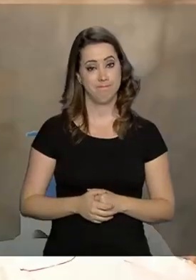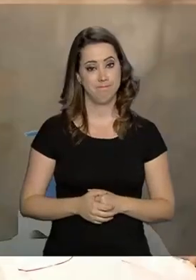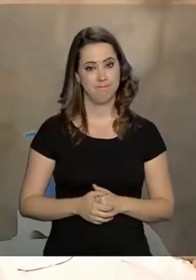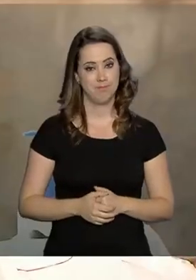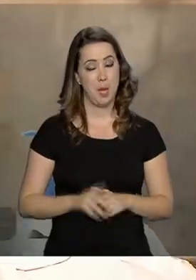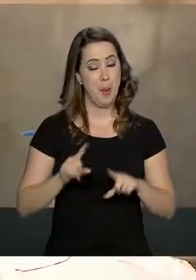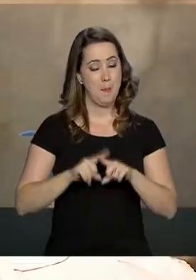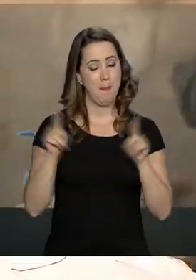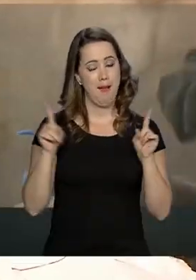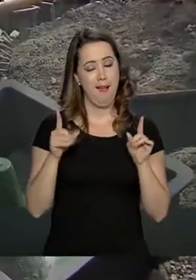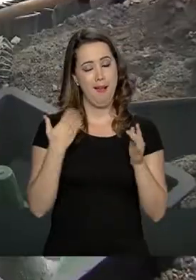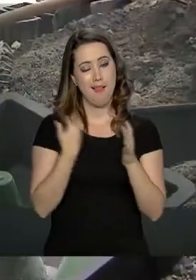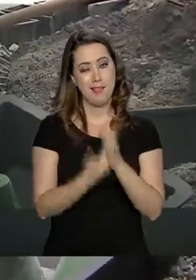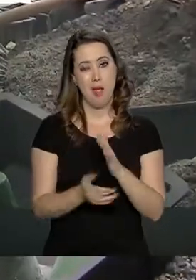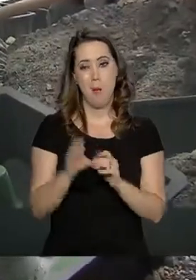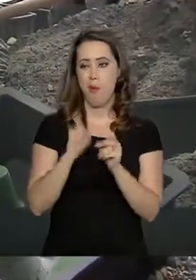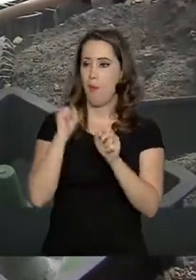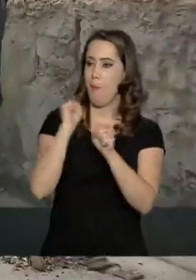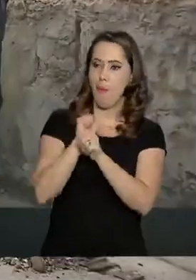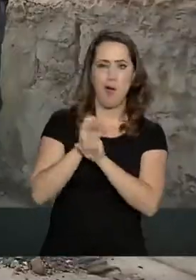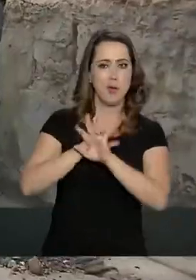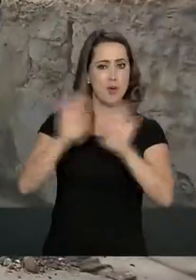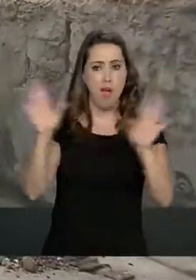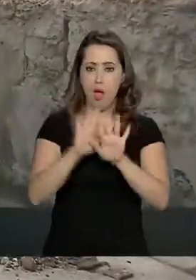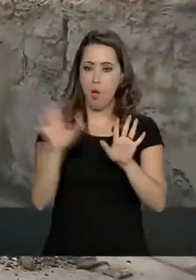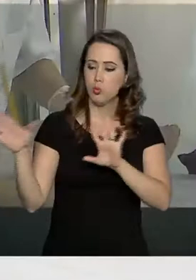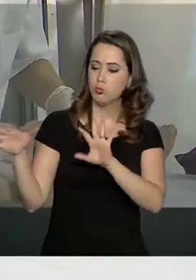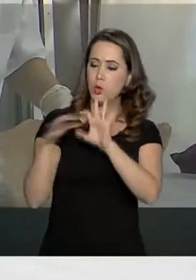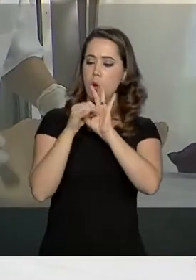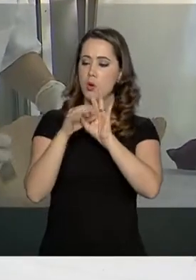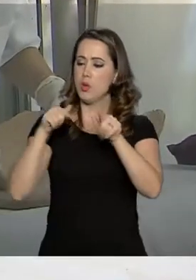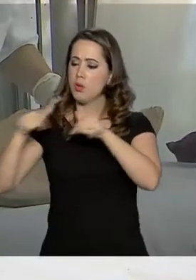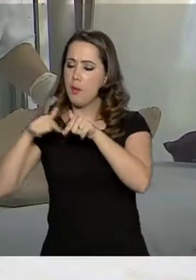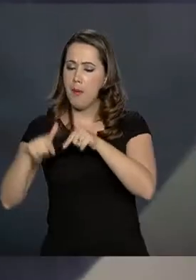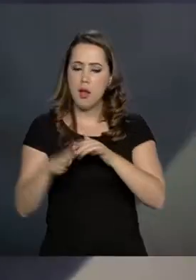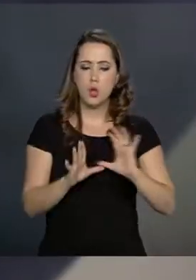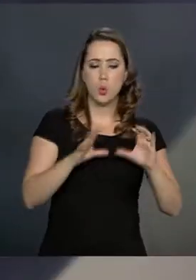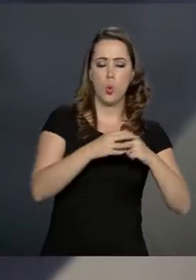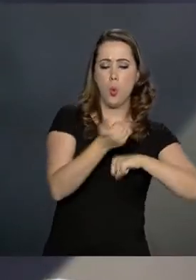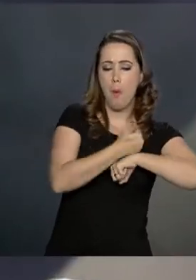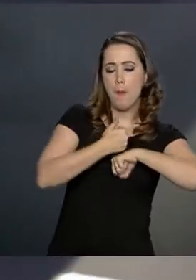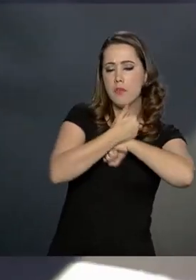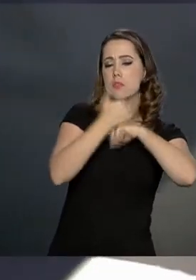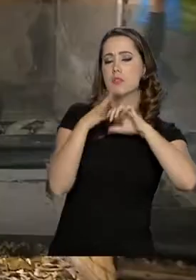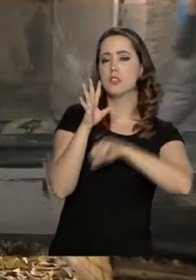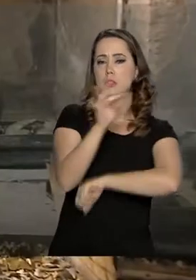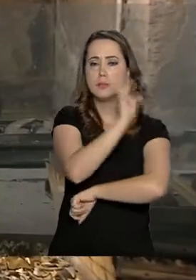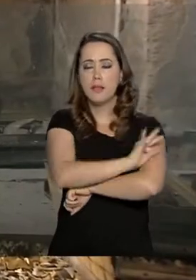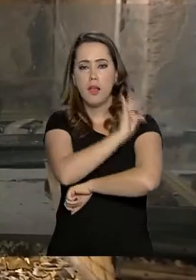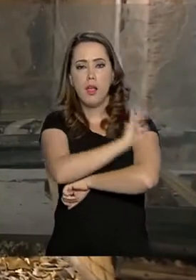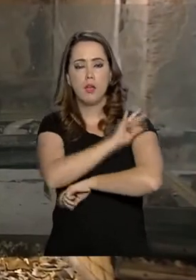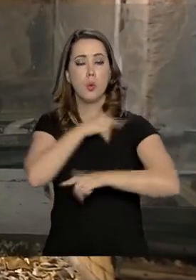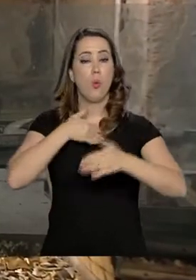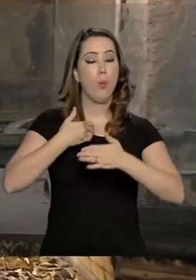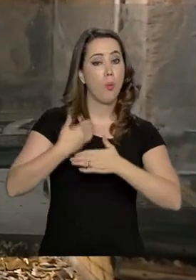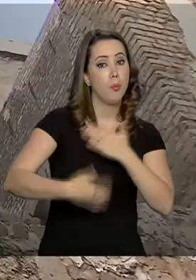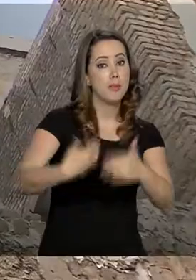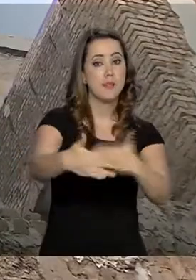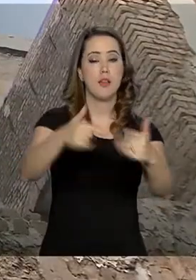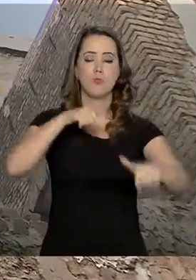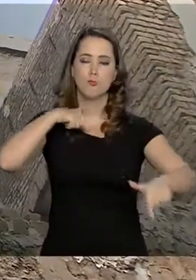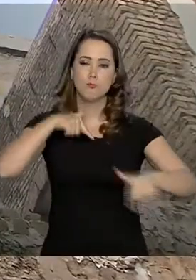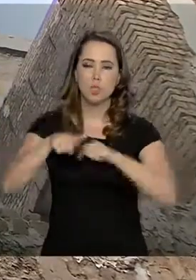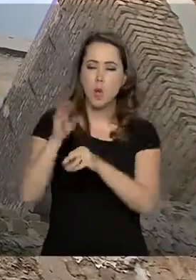Mas a perda não paralisou. Uniu funcionários, técnicos e especialistas que iniciaram um minucioso